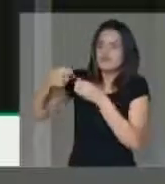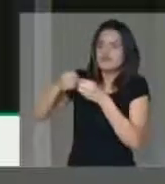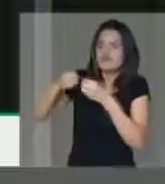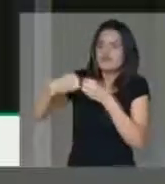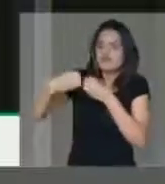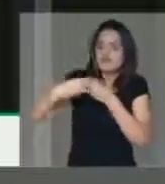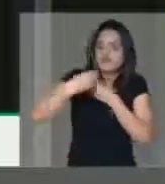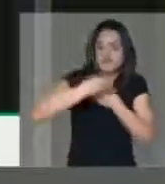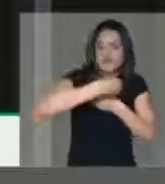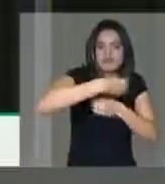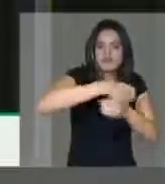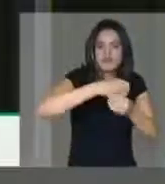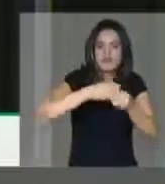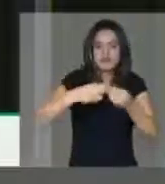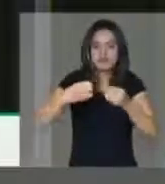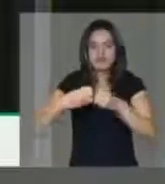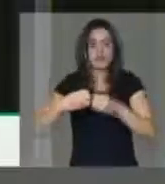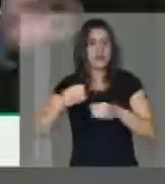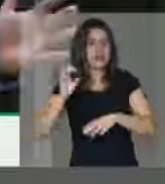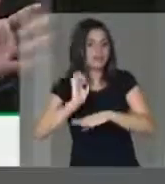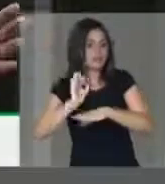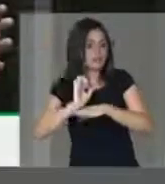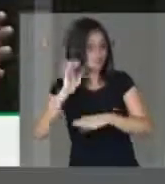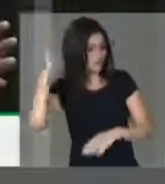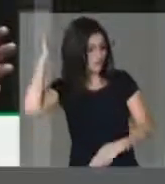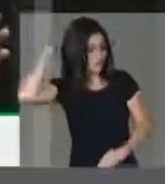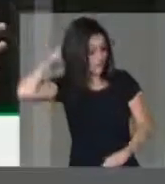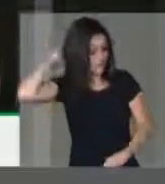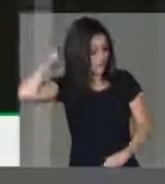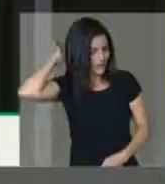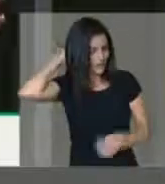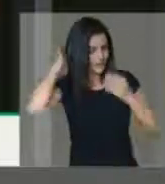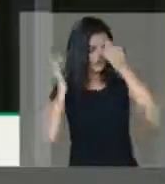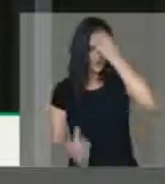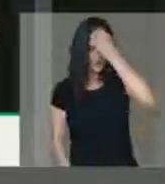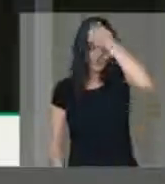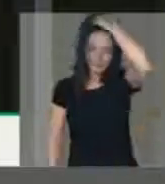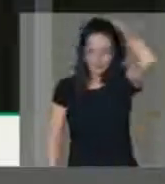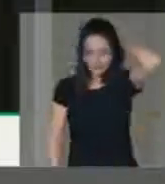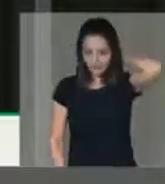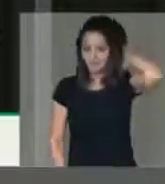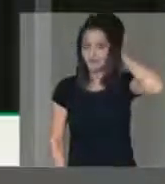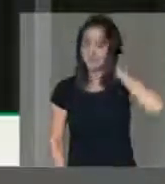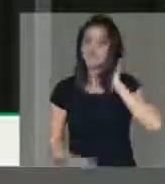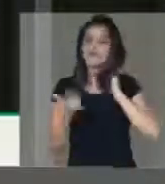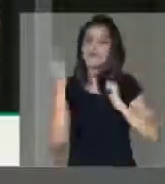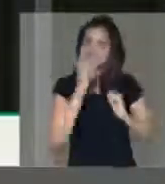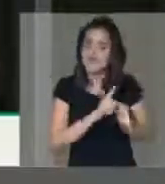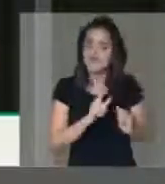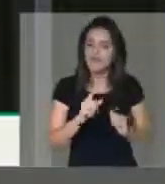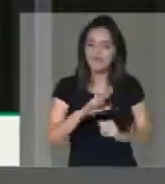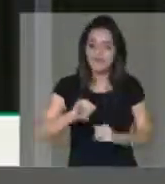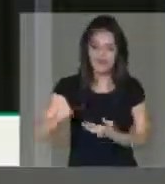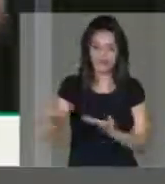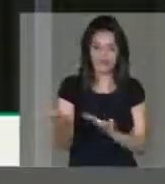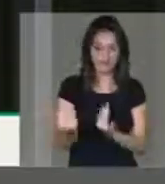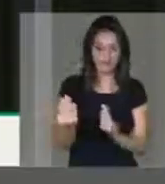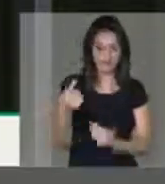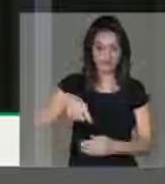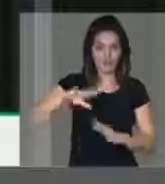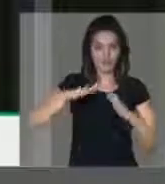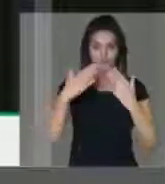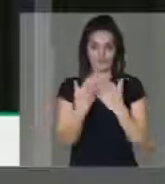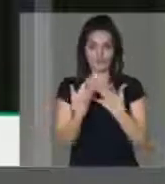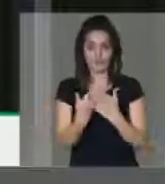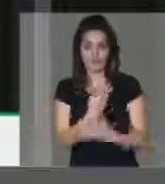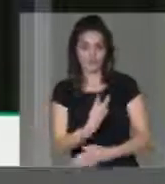deles marajoaras do estado do Pará. Então, esse é um grande ganho, nós com essa bonificação vamos permitir que os jovens das